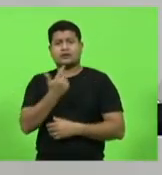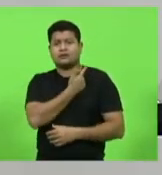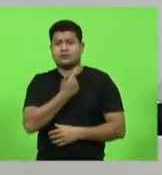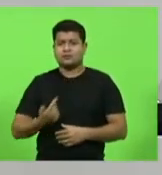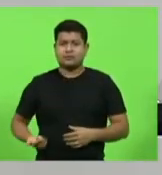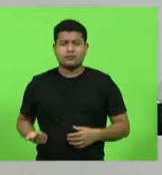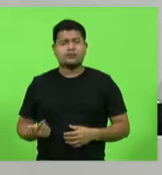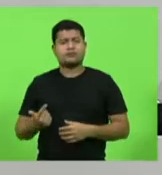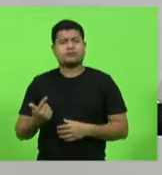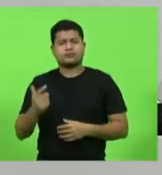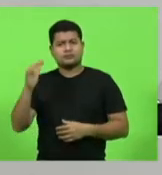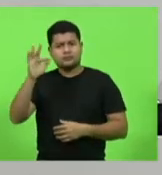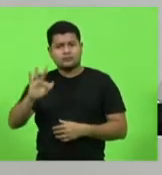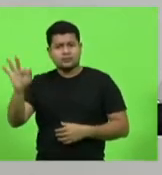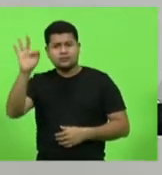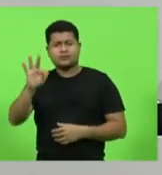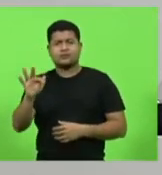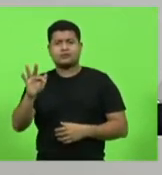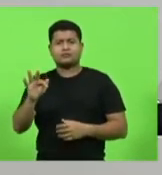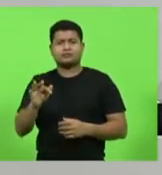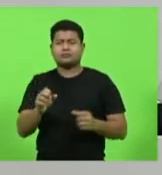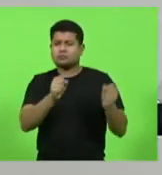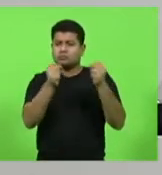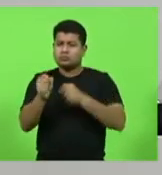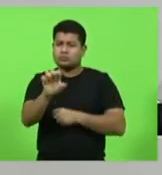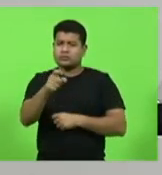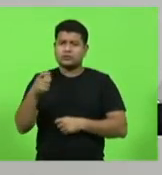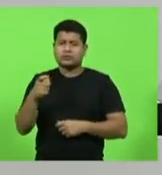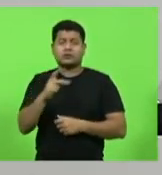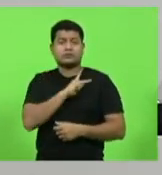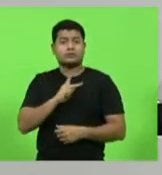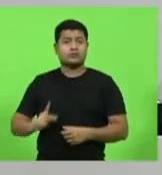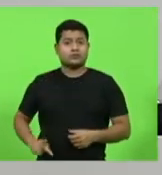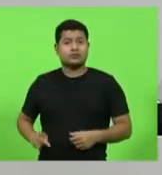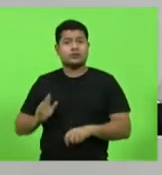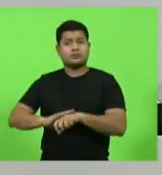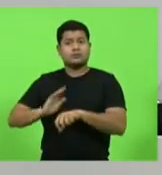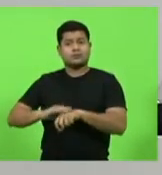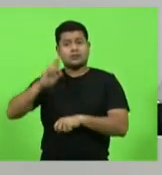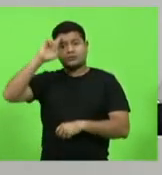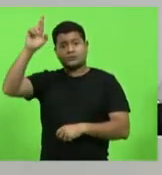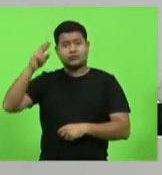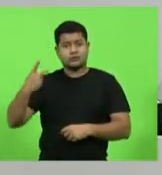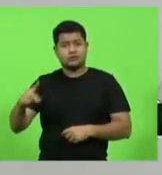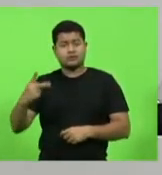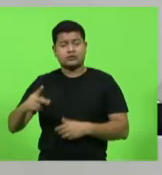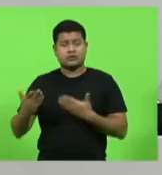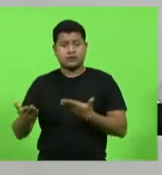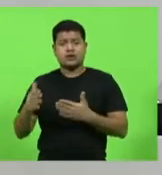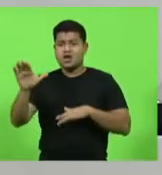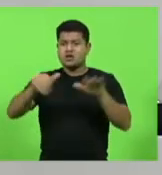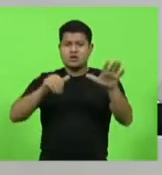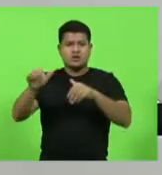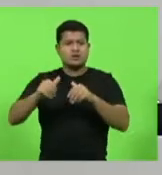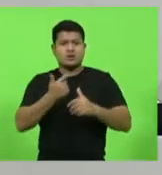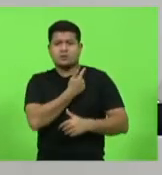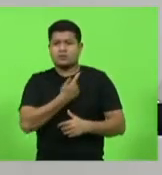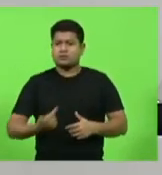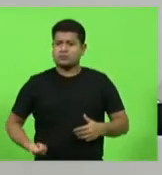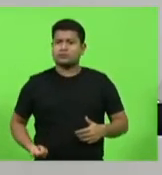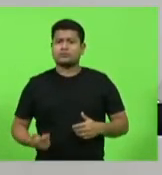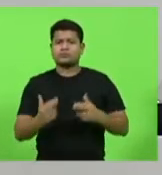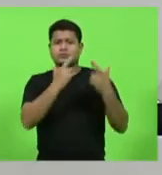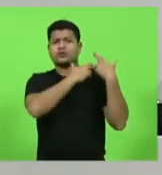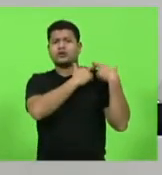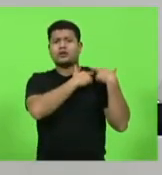defendendo o nosso presidente. Essa talvez seja a parte dele, sim, chamar os governadores à responsabilidade para